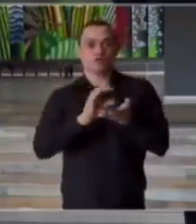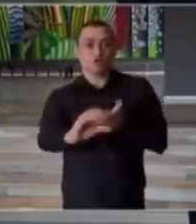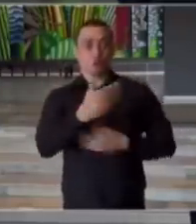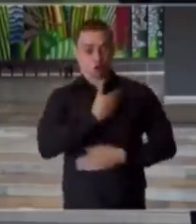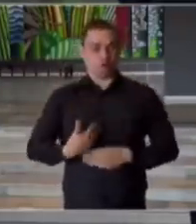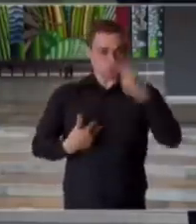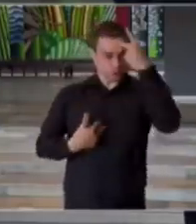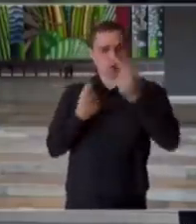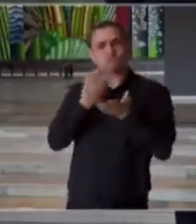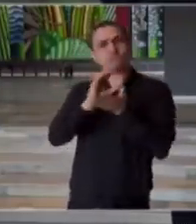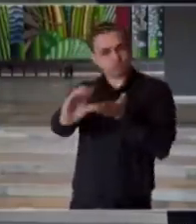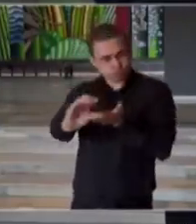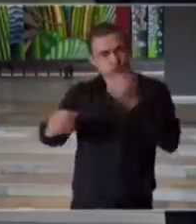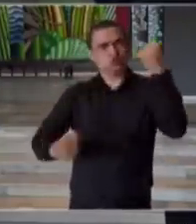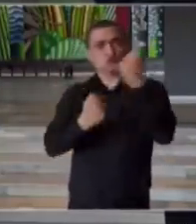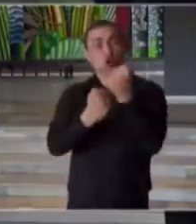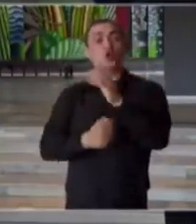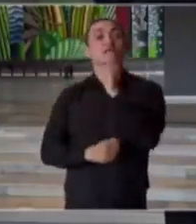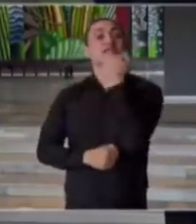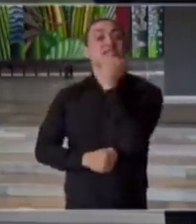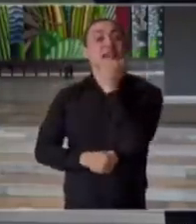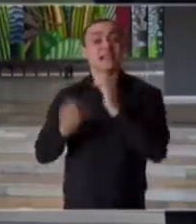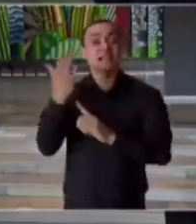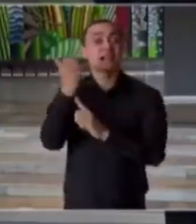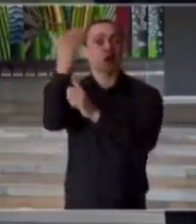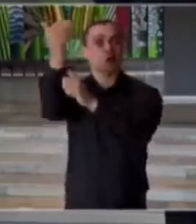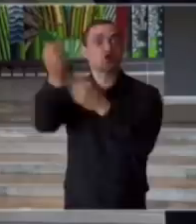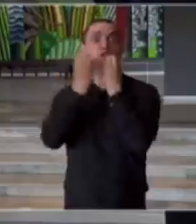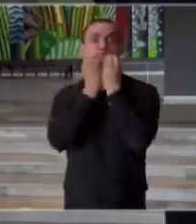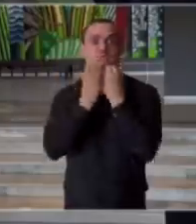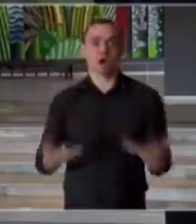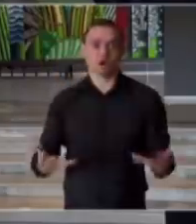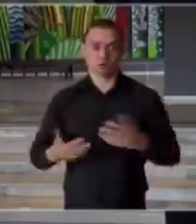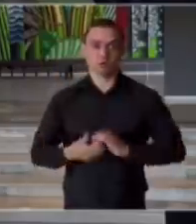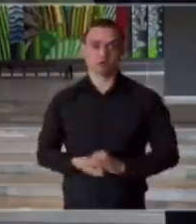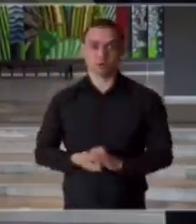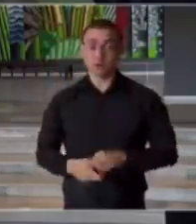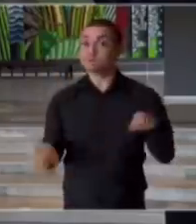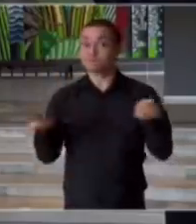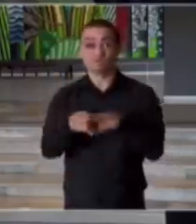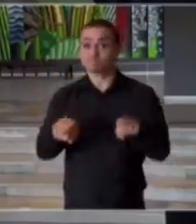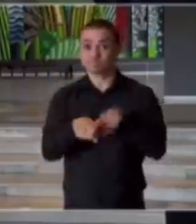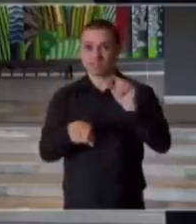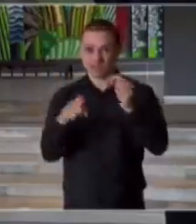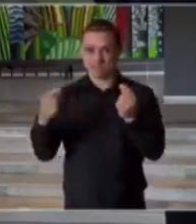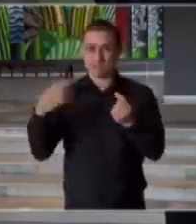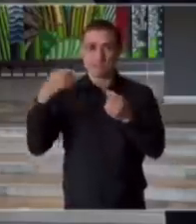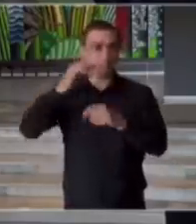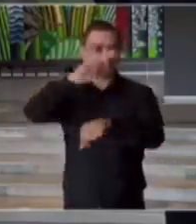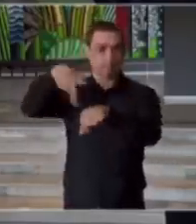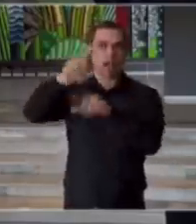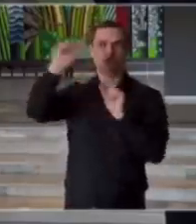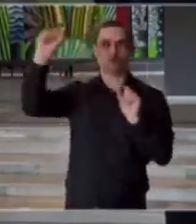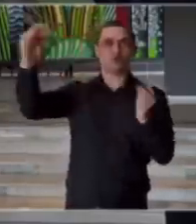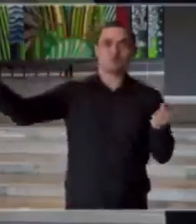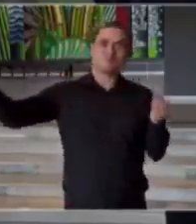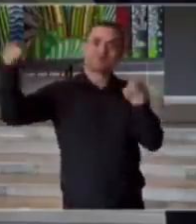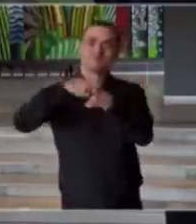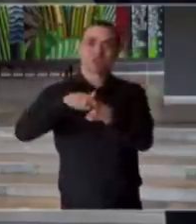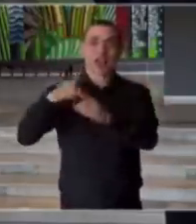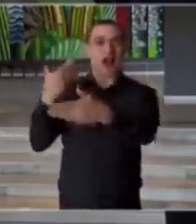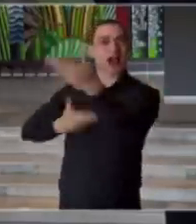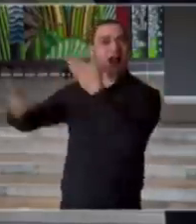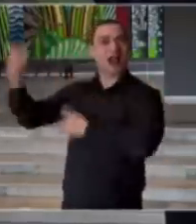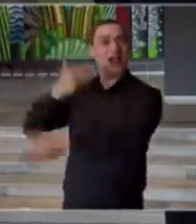de São Paulo em ciência e tecnologia. E também na cooperação internacional e na boa